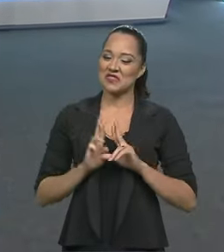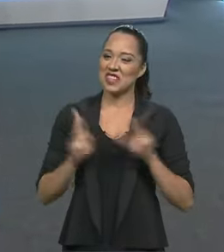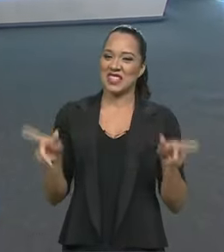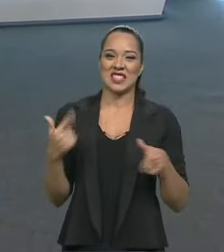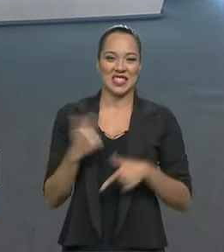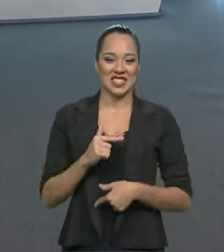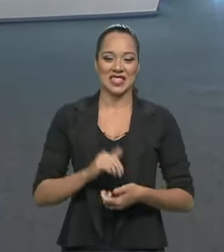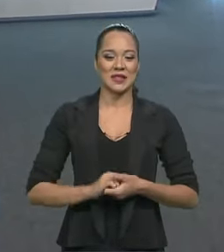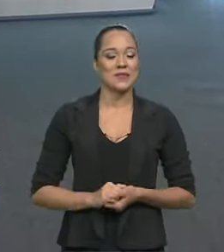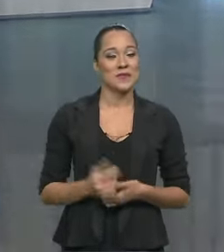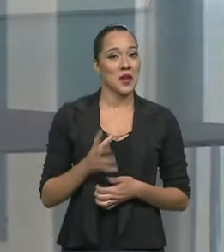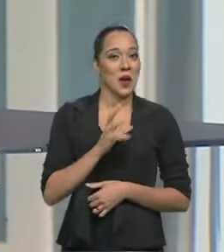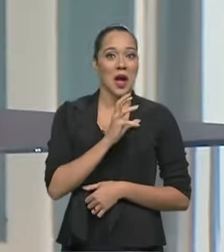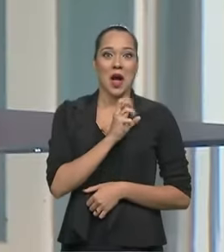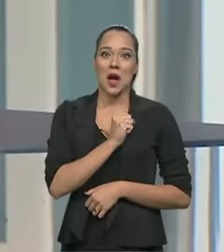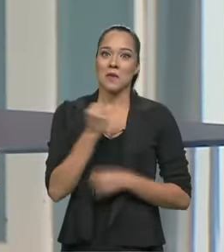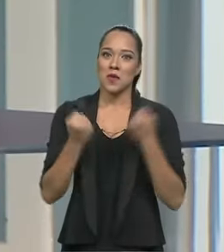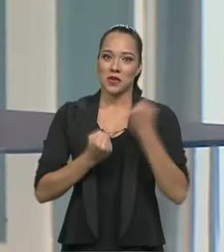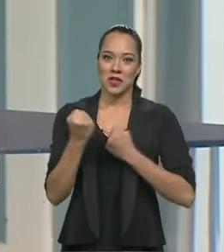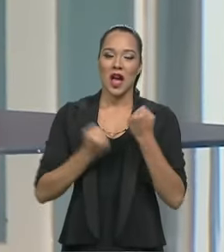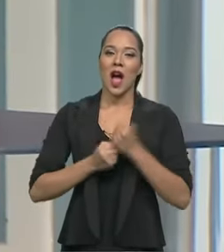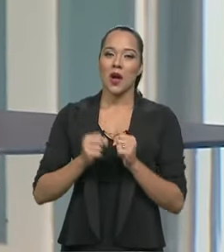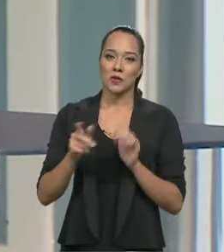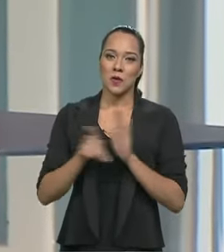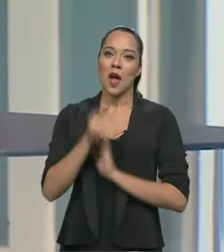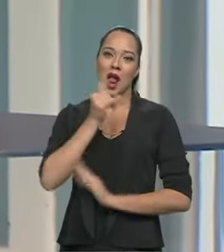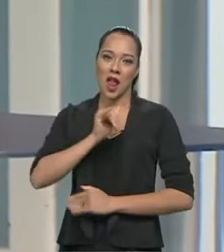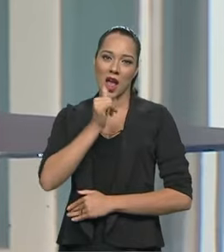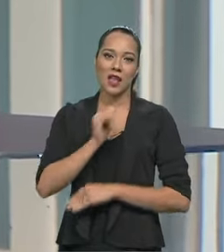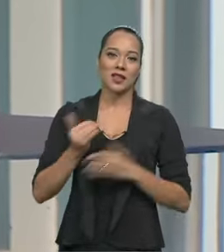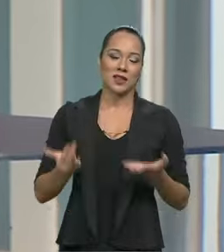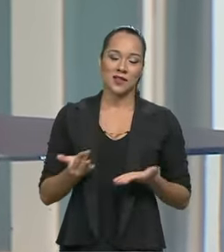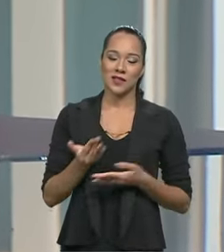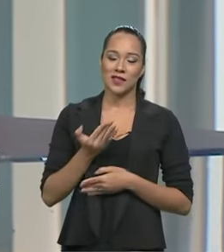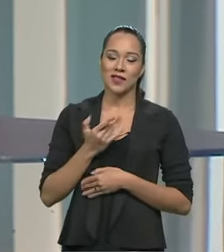Não, eu sou apaixonado pelos carros elétricos novos, é uma coisa impressionante.